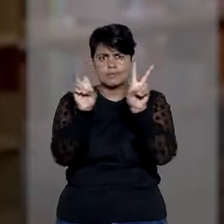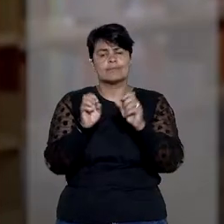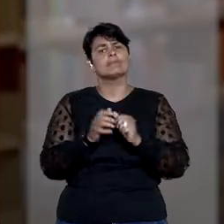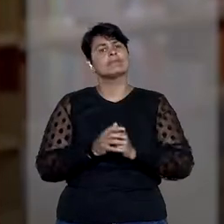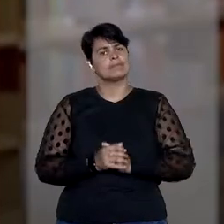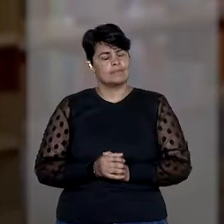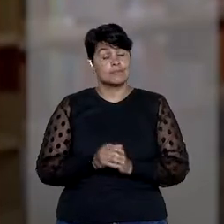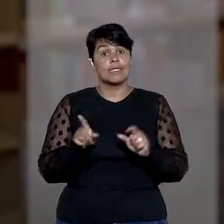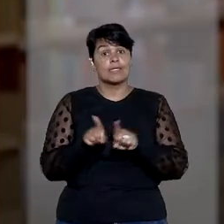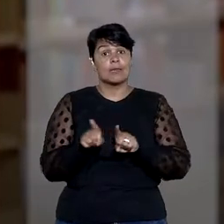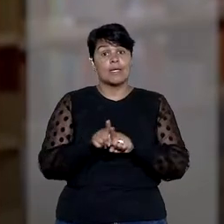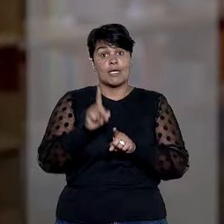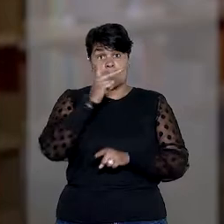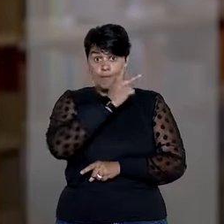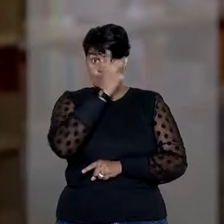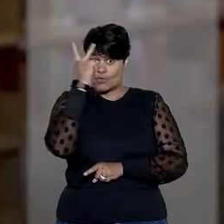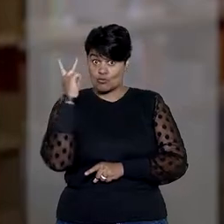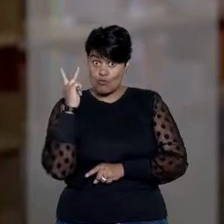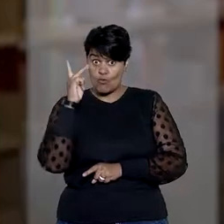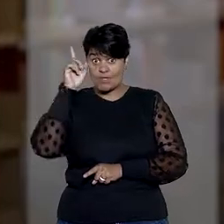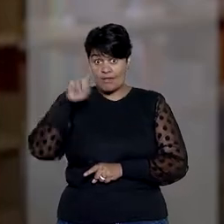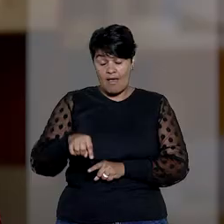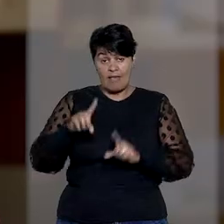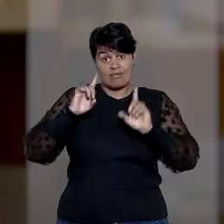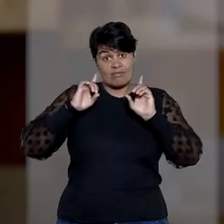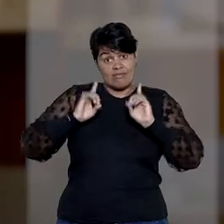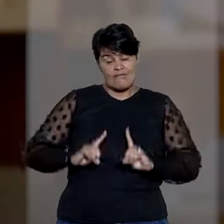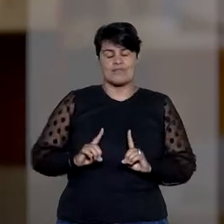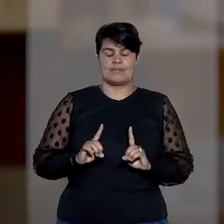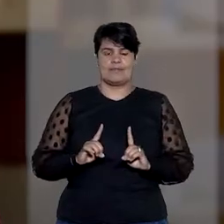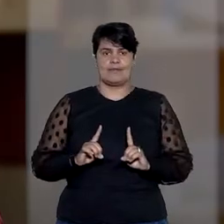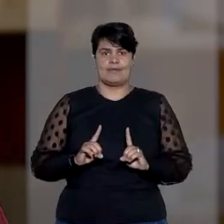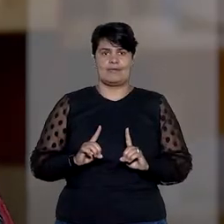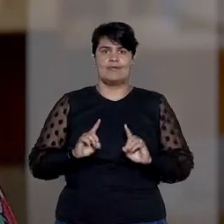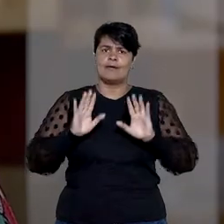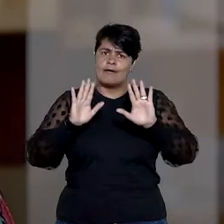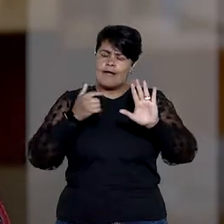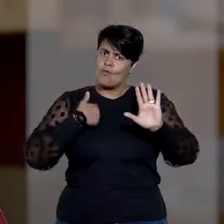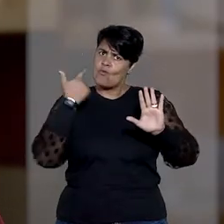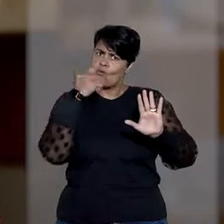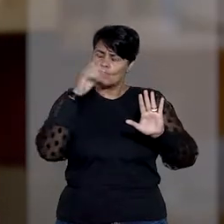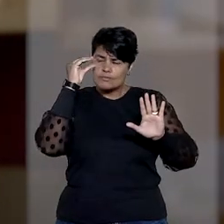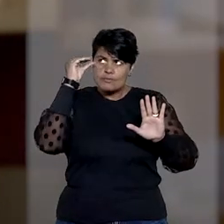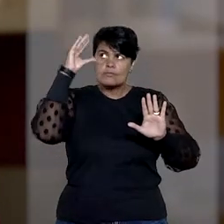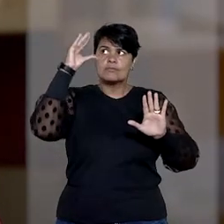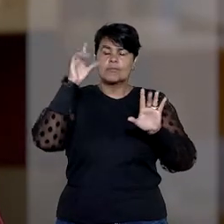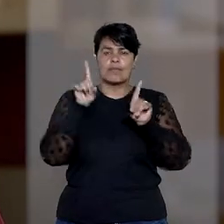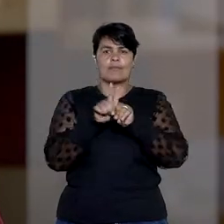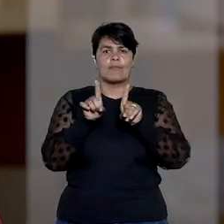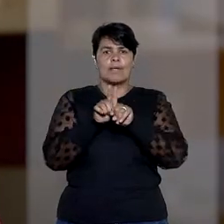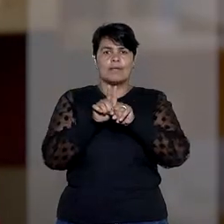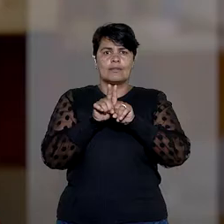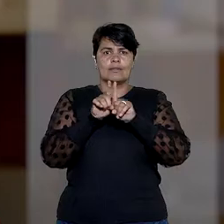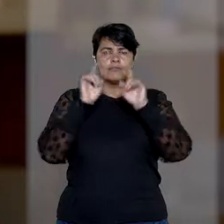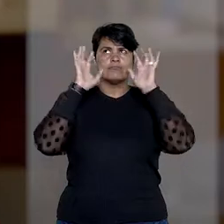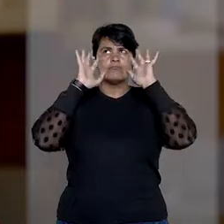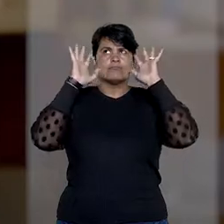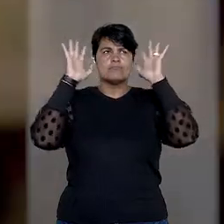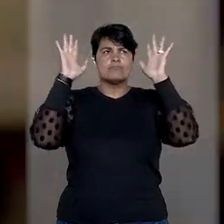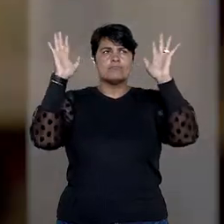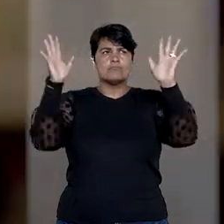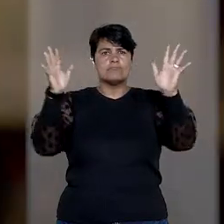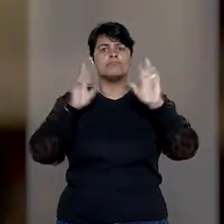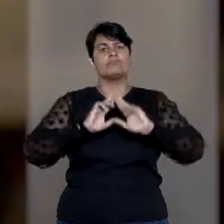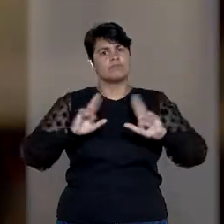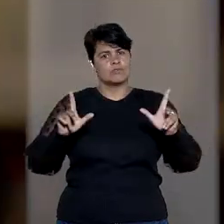ou mesmo pessoas que são pessoas com deficiência. Me traz não só conhecimento, mas me traz, amplia o meu modo de ver.